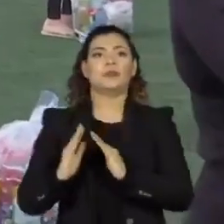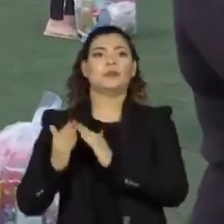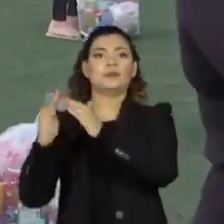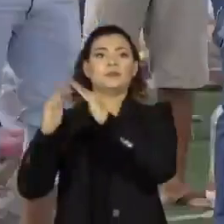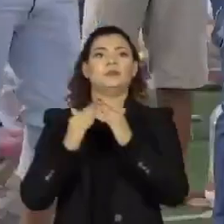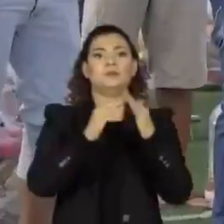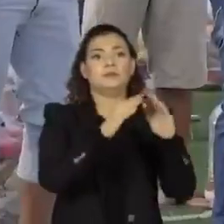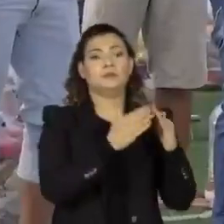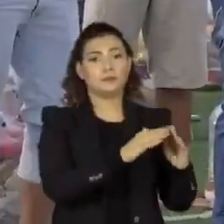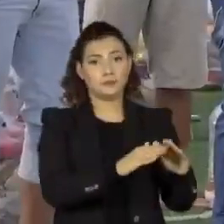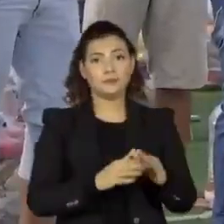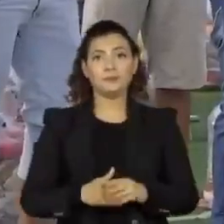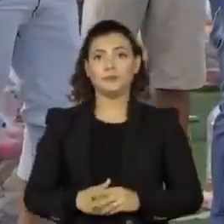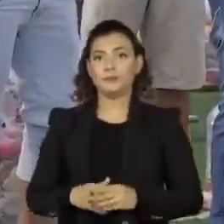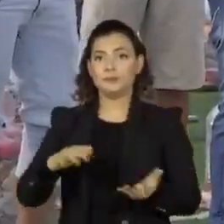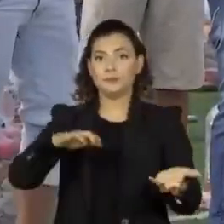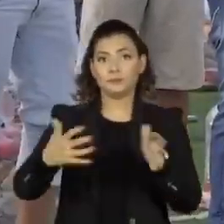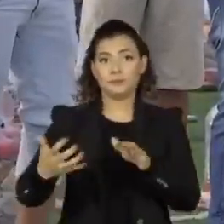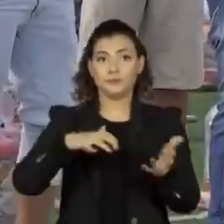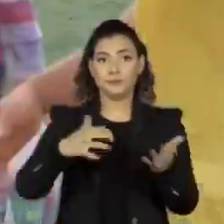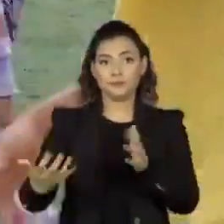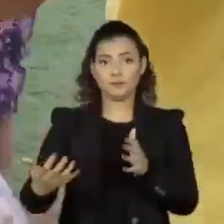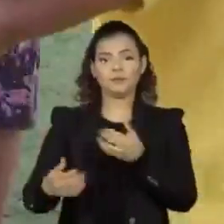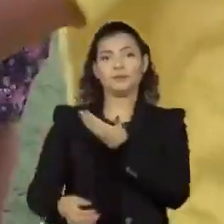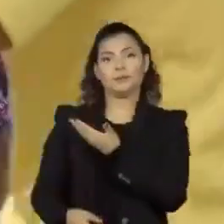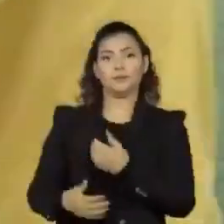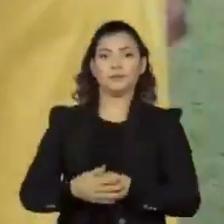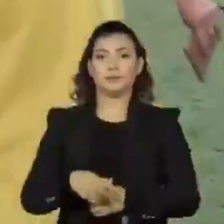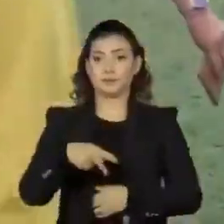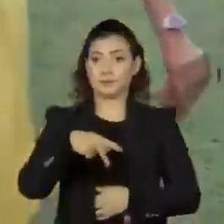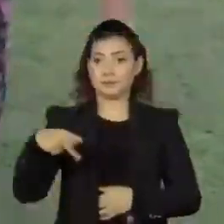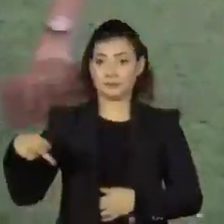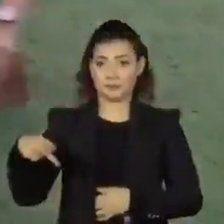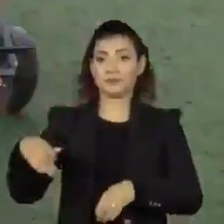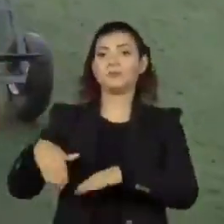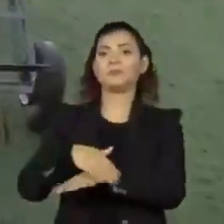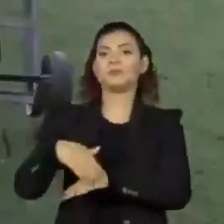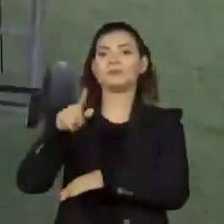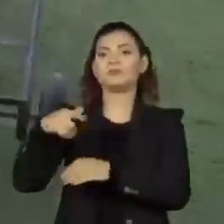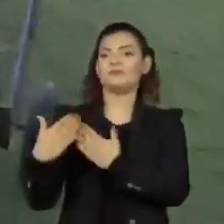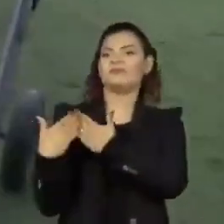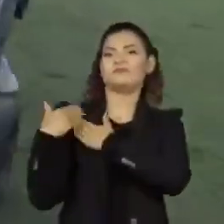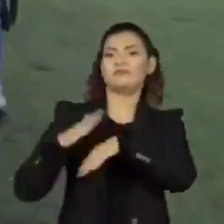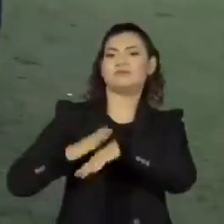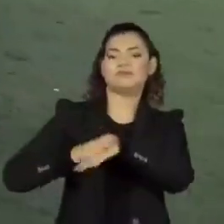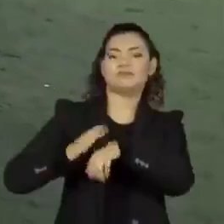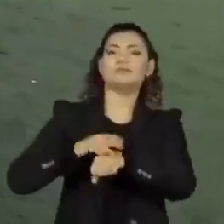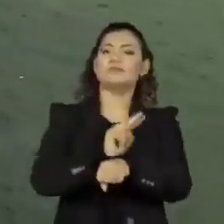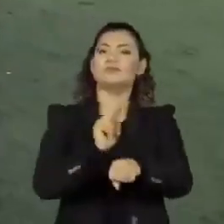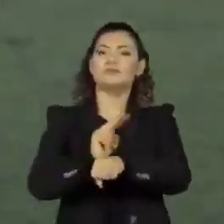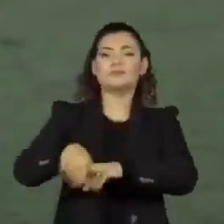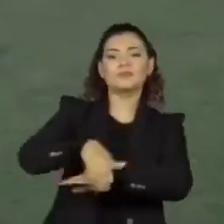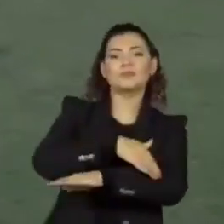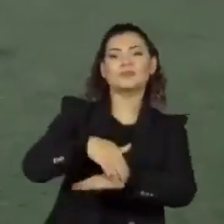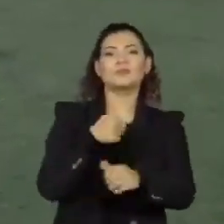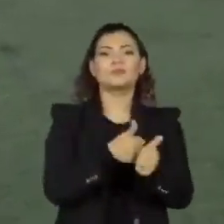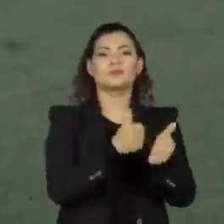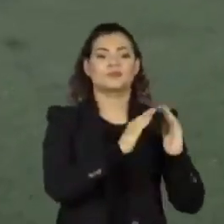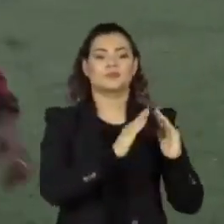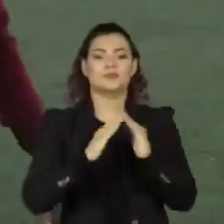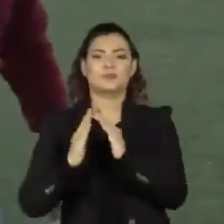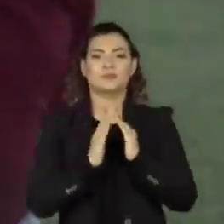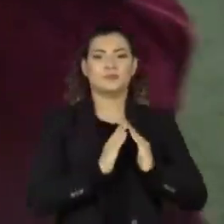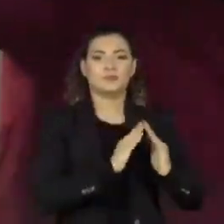todo o país. Em Paraisópolis, os chamados presidentes de rua, que são responsáveis por cuidar e orientar grupos de